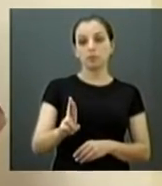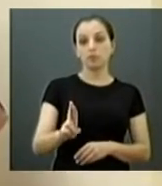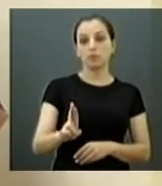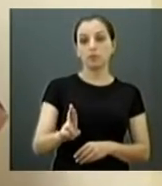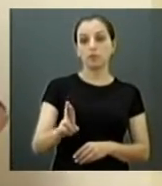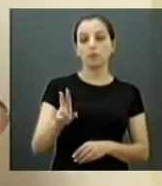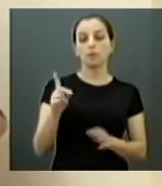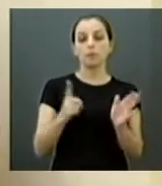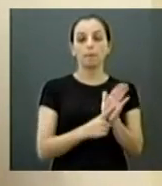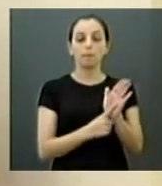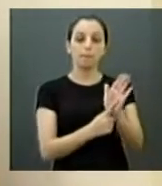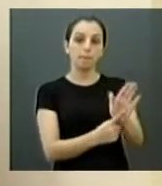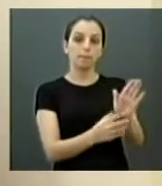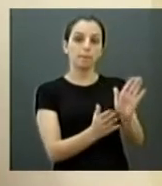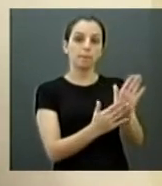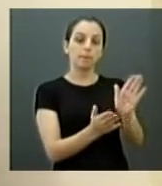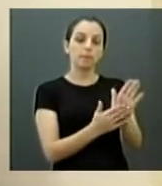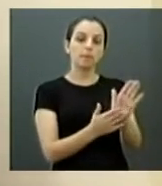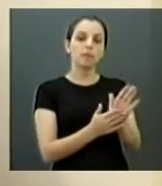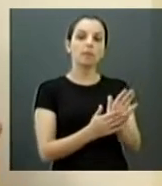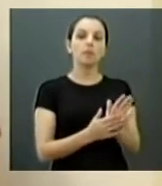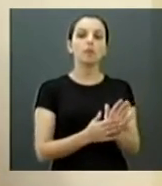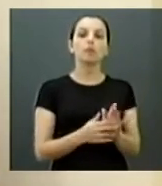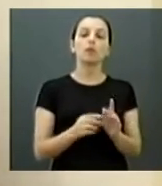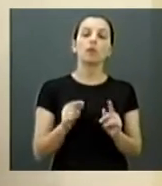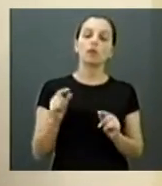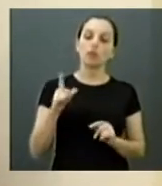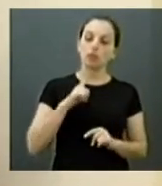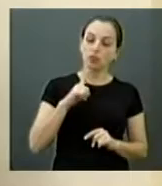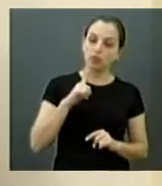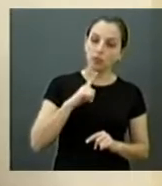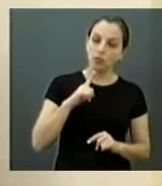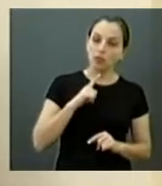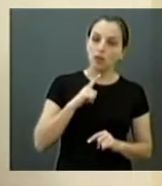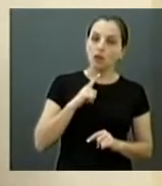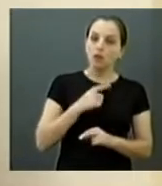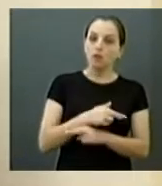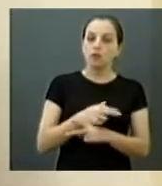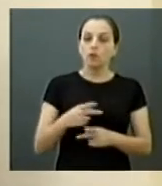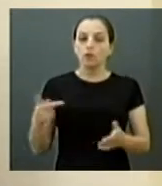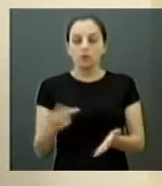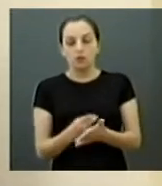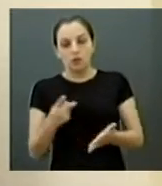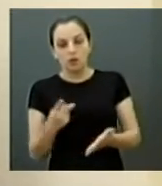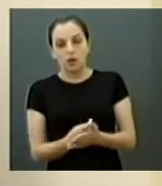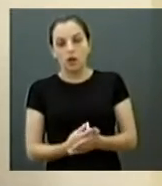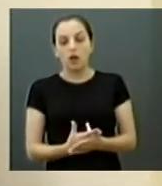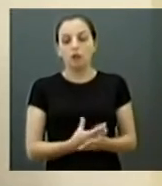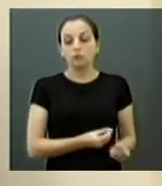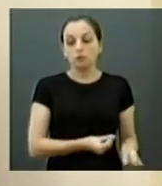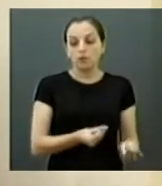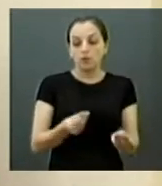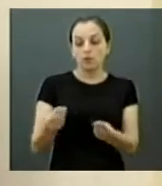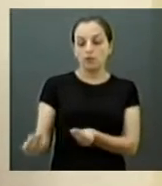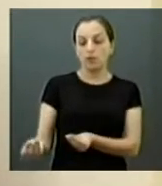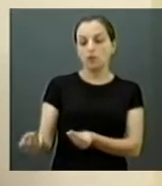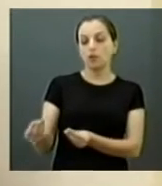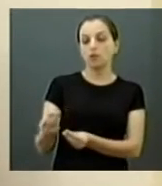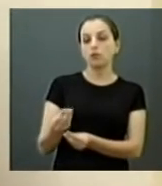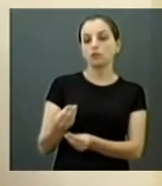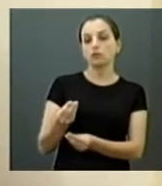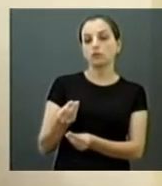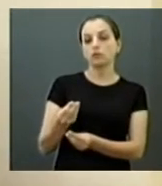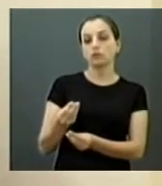conta de que, de fato, houve um equívoco do MEC no envio desses materiais. A gente tem a